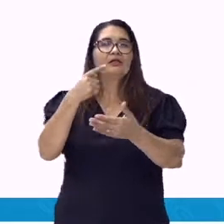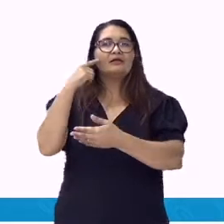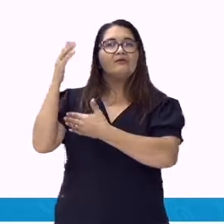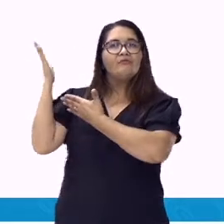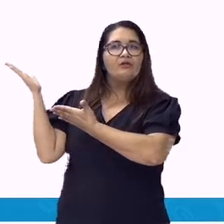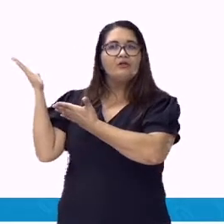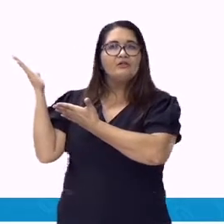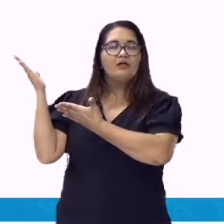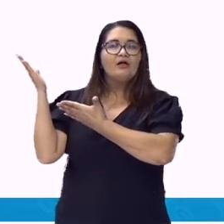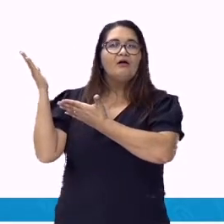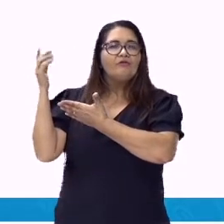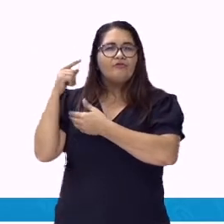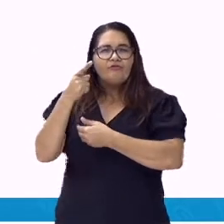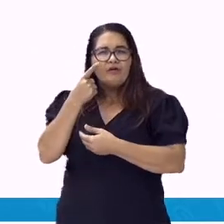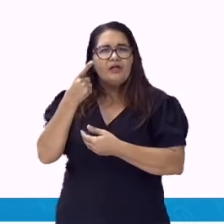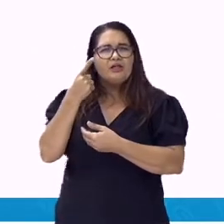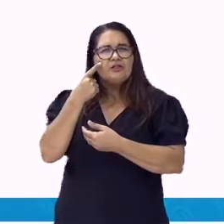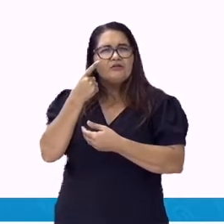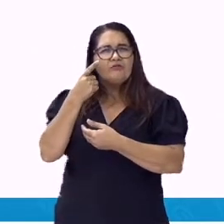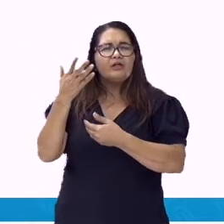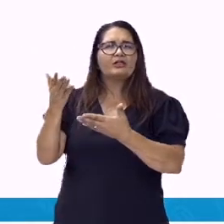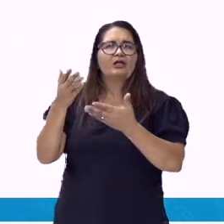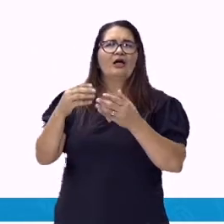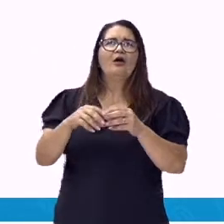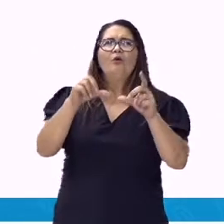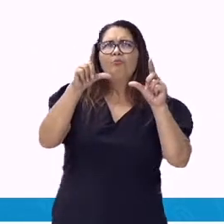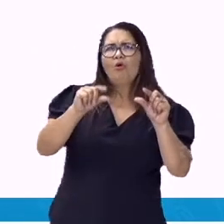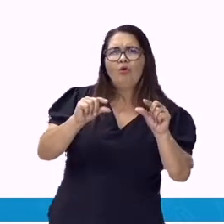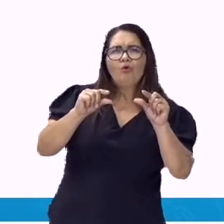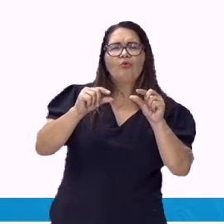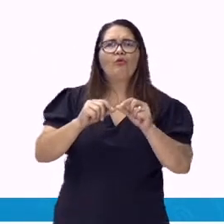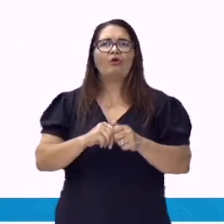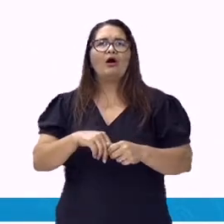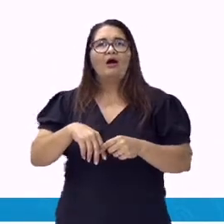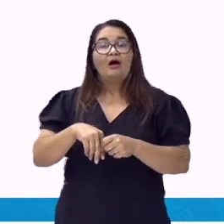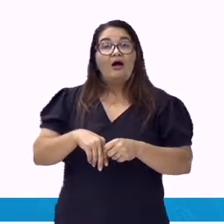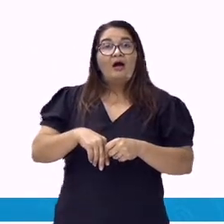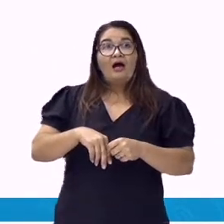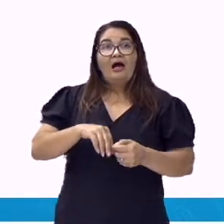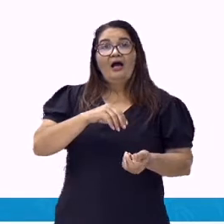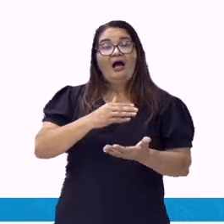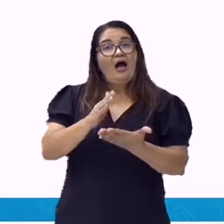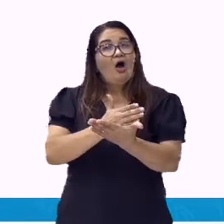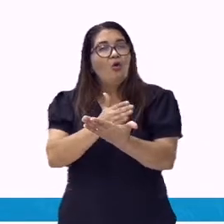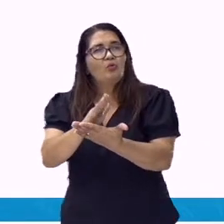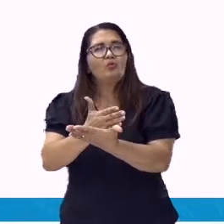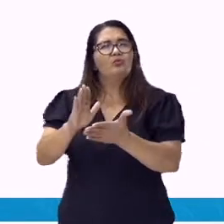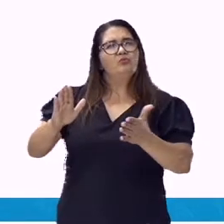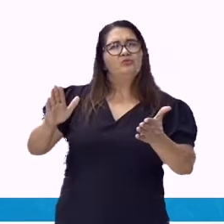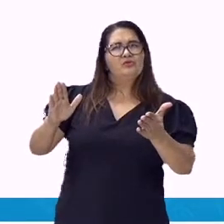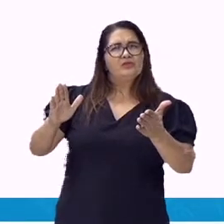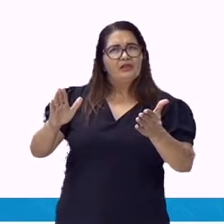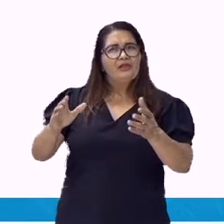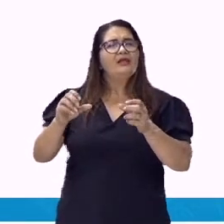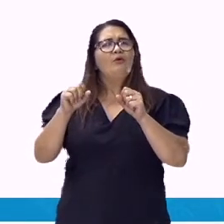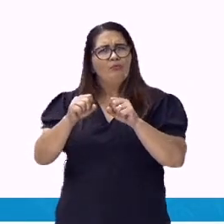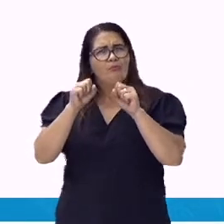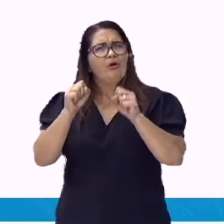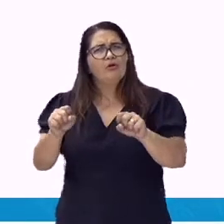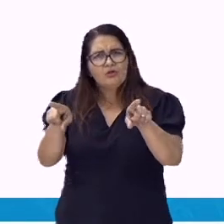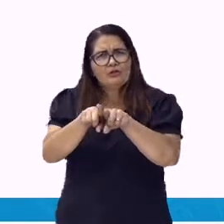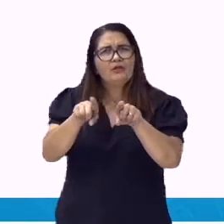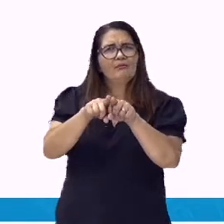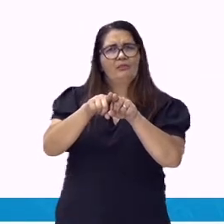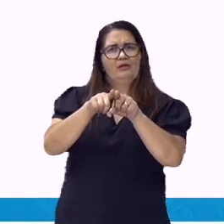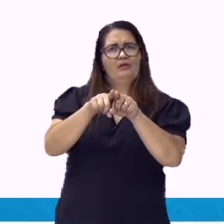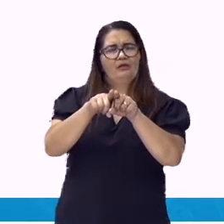muito, outro, pouco, tanto, são pronomes adjetivos que podem ser usados